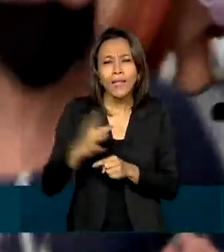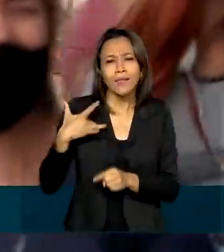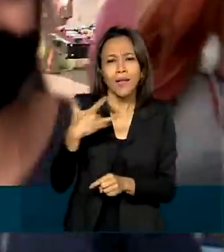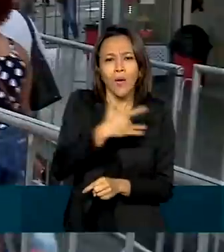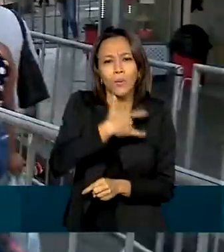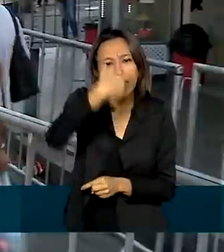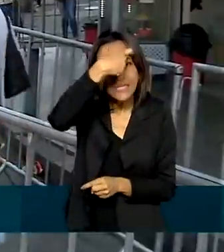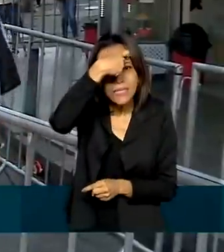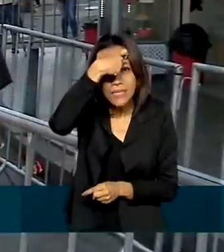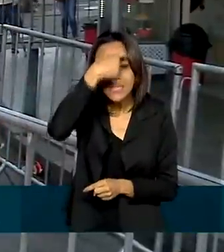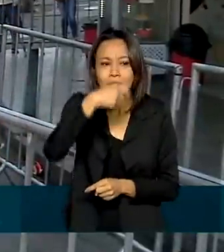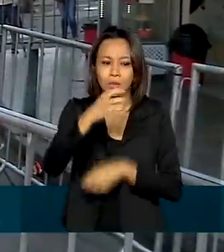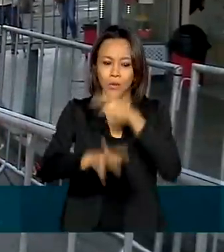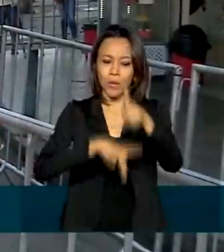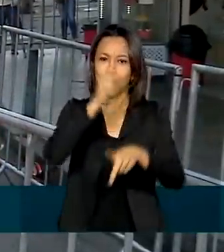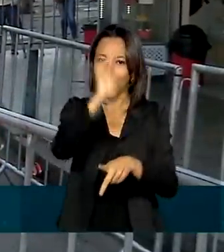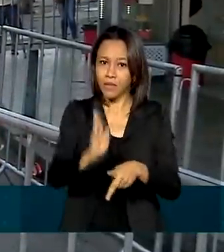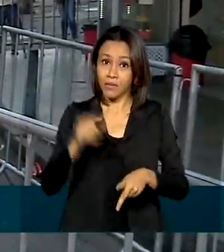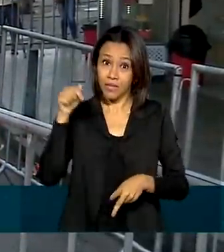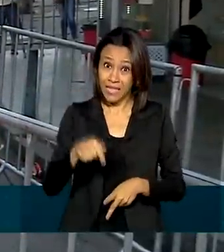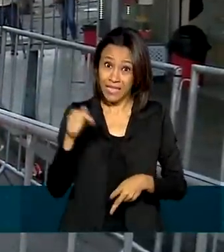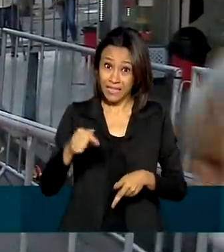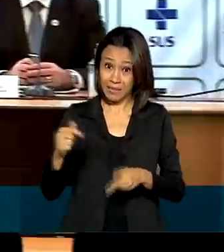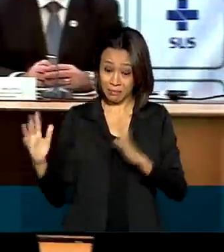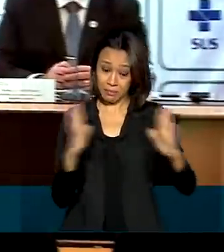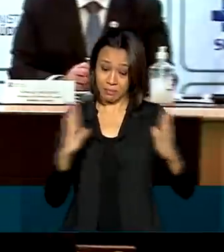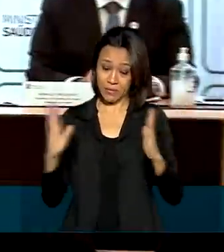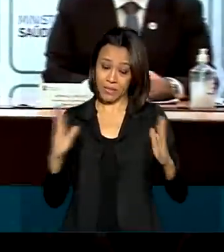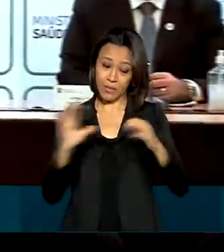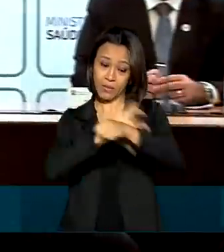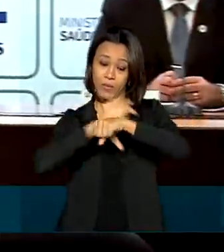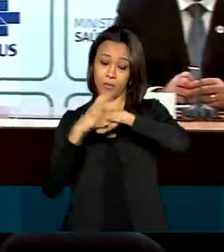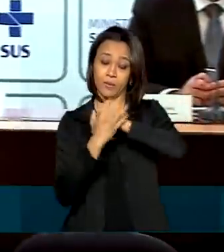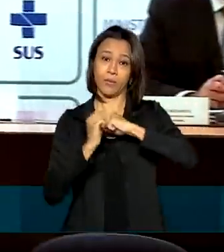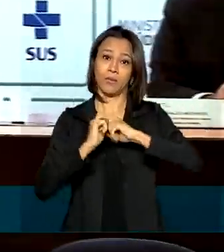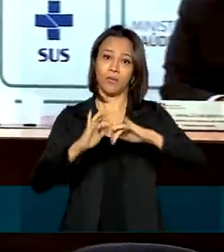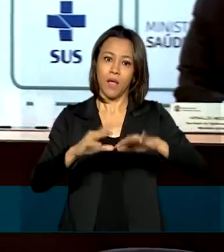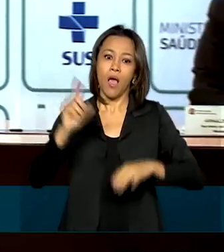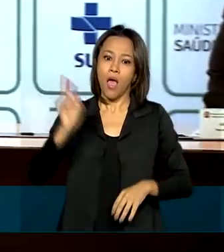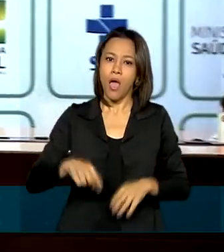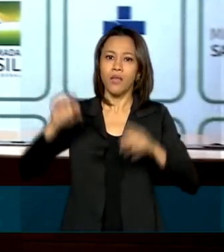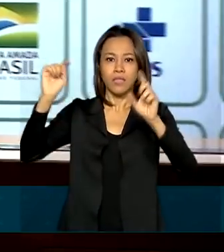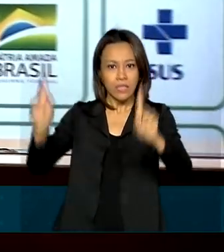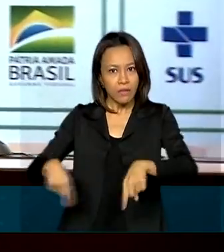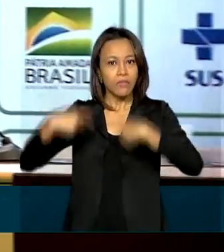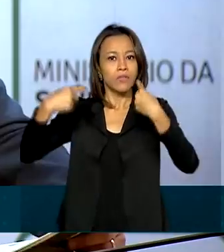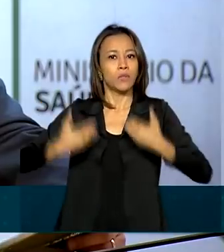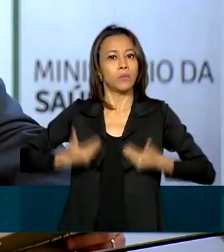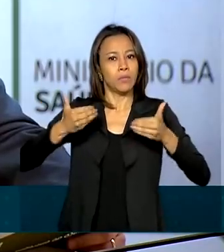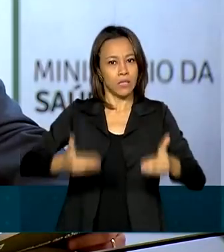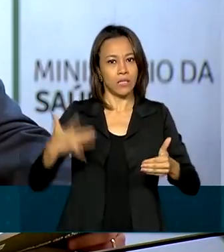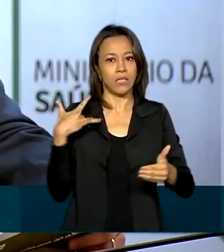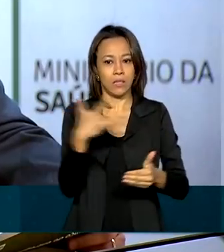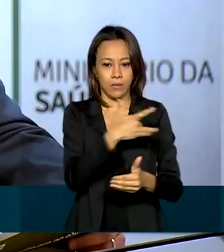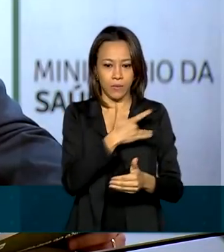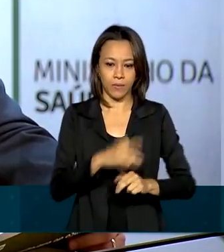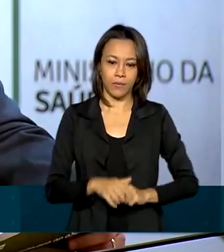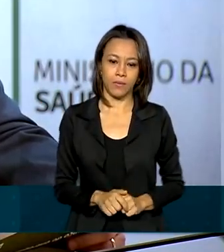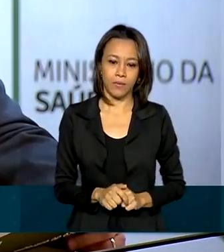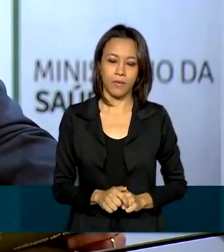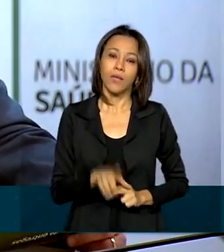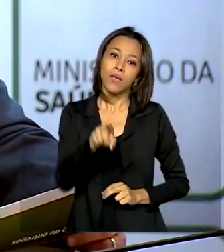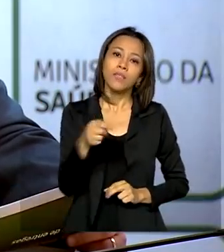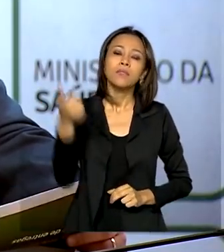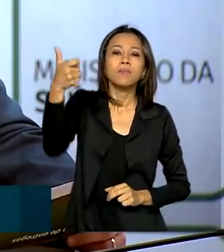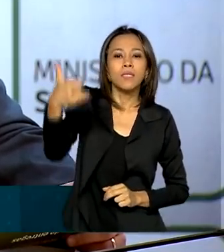nessa quarta onda da pandemia de Covid-19 é um dos desafios do Ministério da Saúde. Isso pode envolver